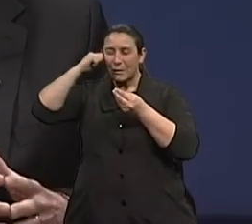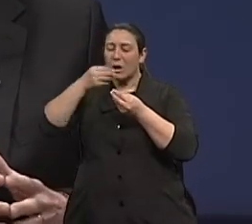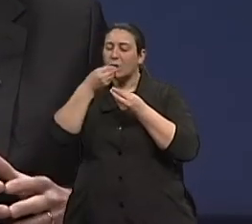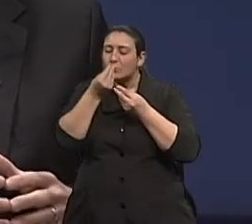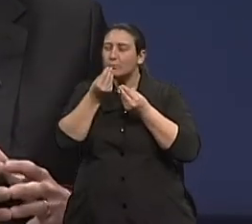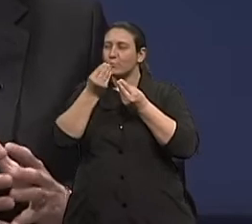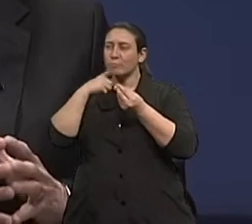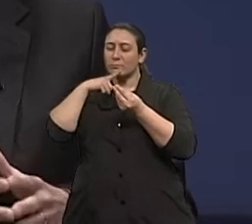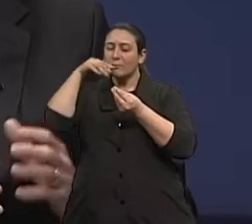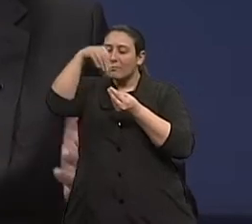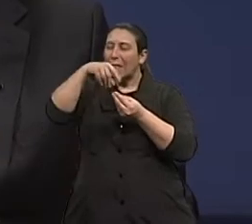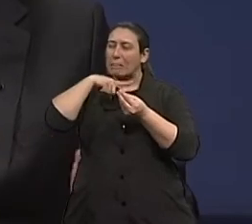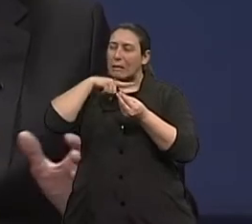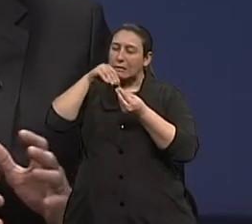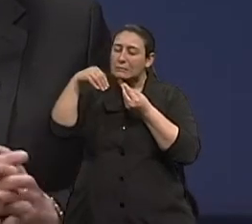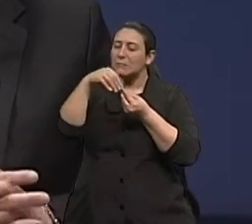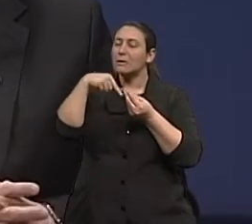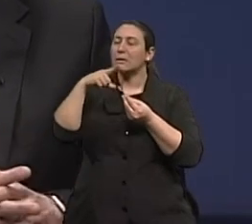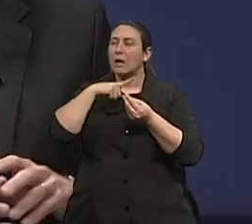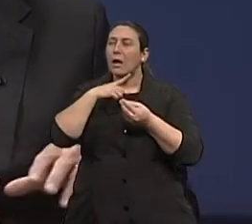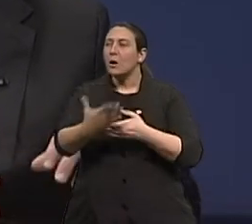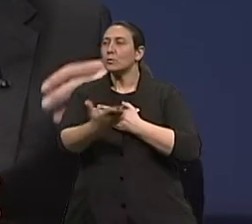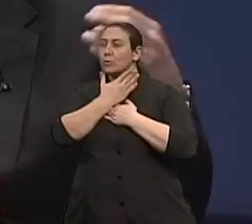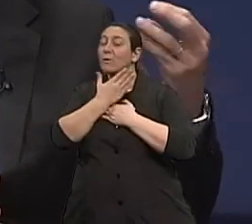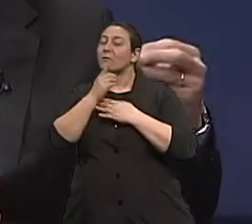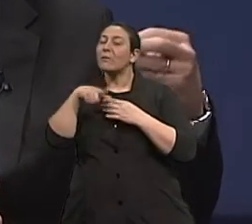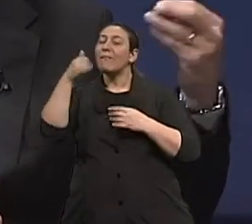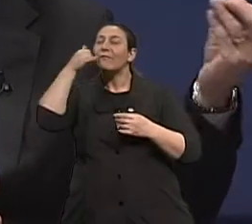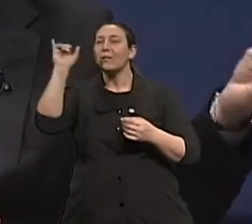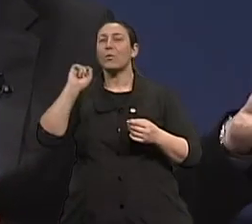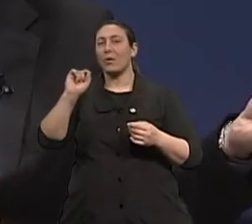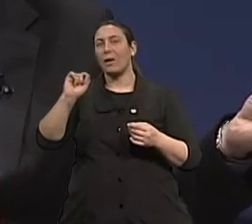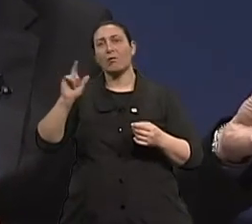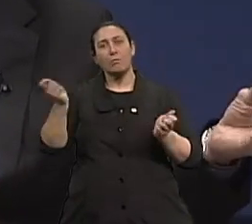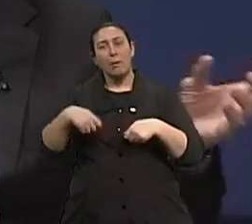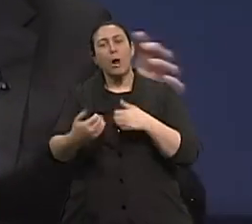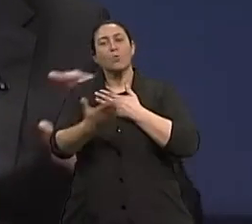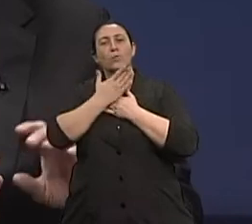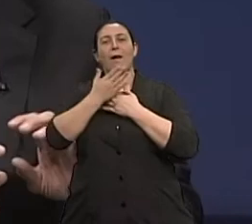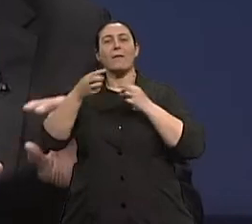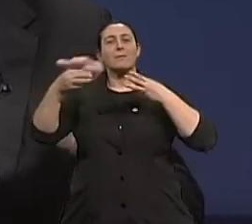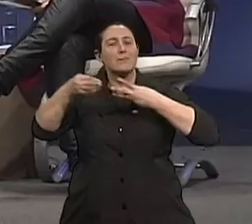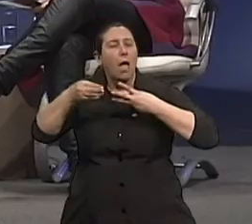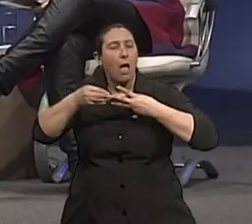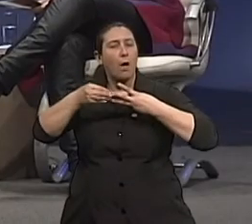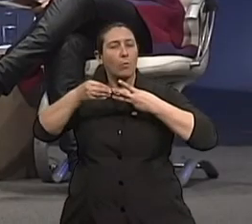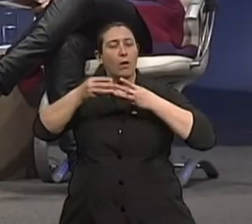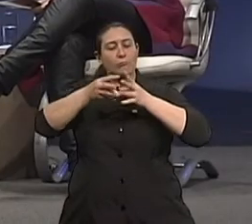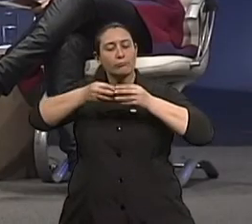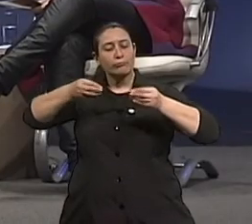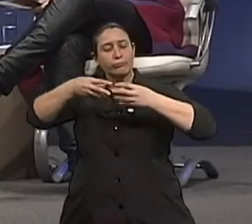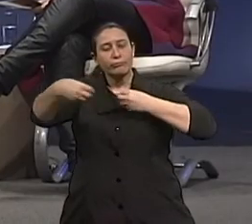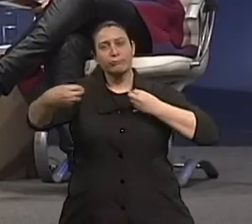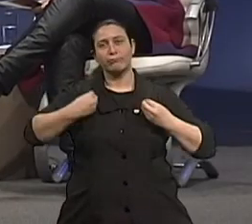medicinais, funciona antioxidante, isso evitaria a oxidação das células e tornaria a célula mais longeva.